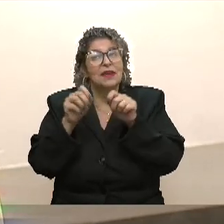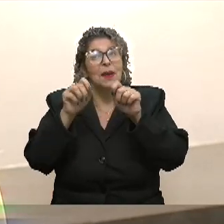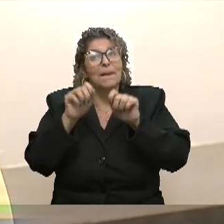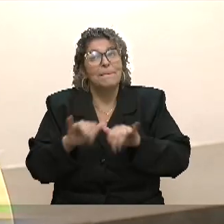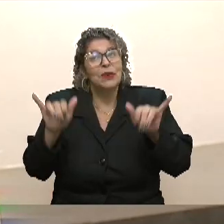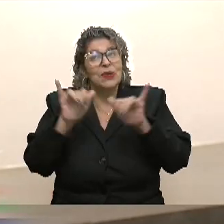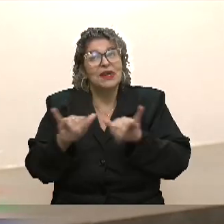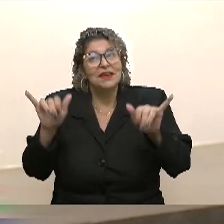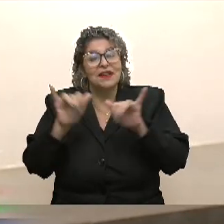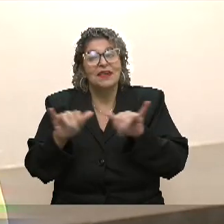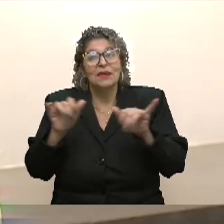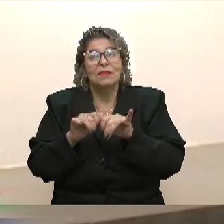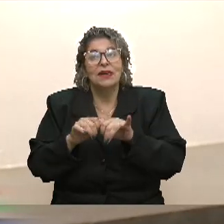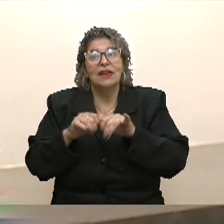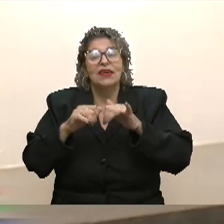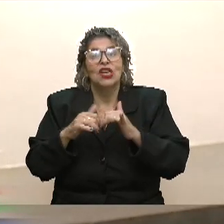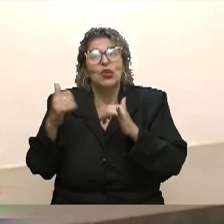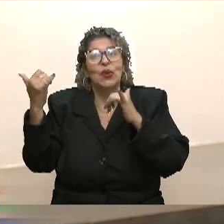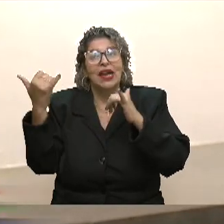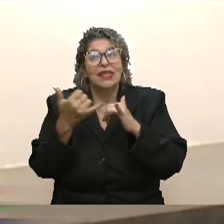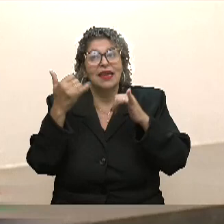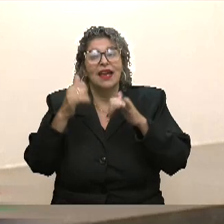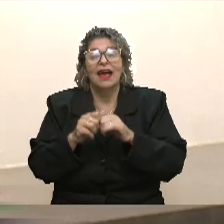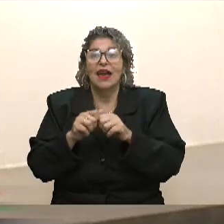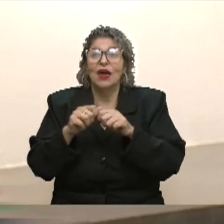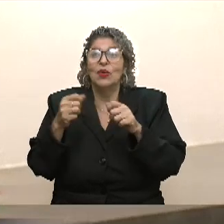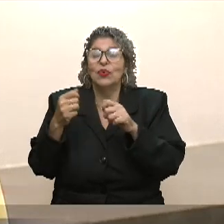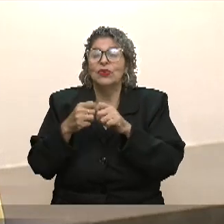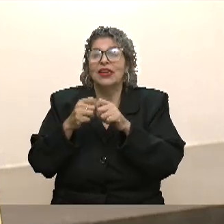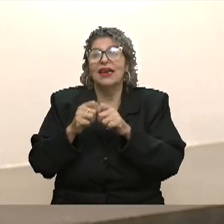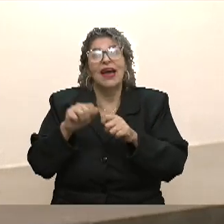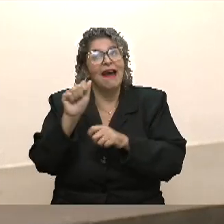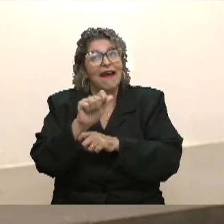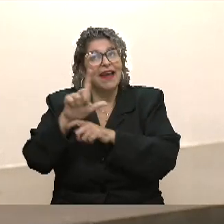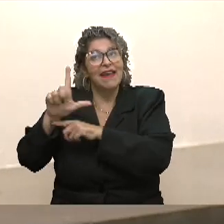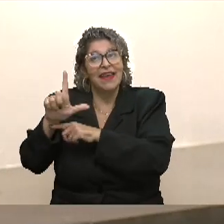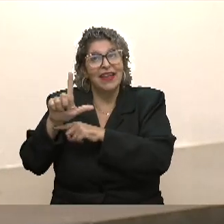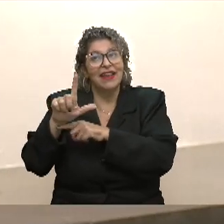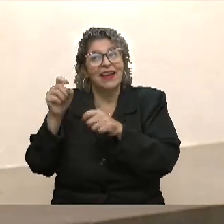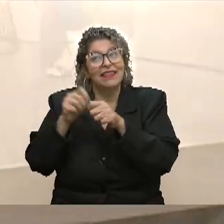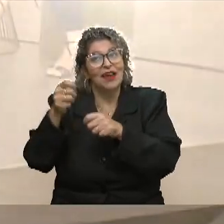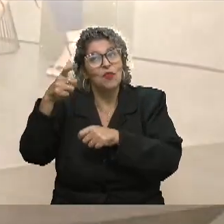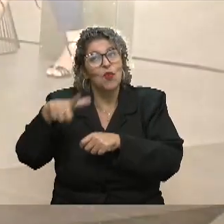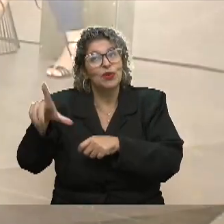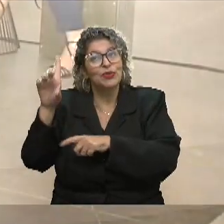você pode rever no canal da Assembleia no YouTube. Até uma próxima edição.